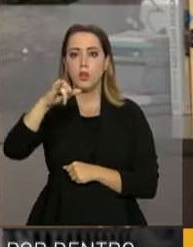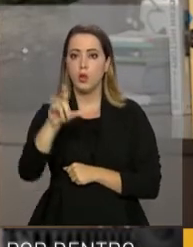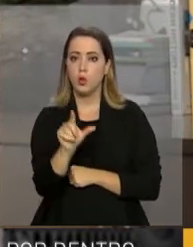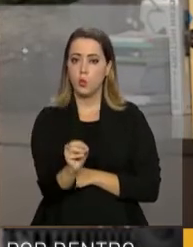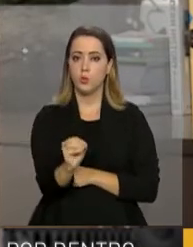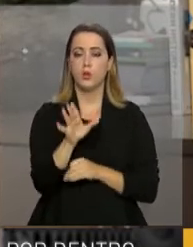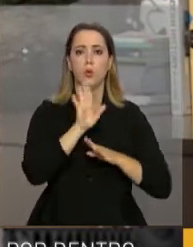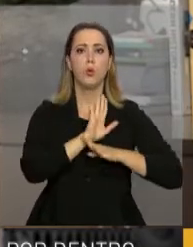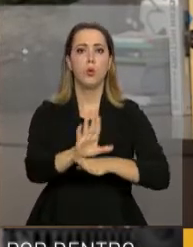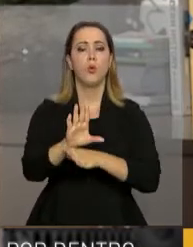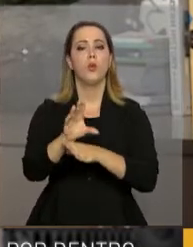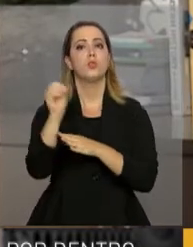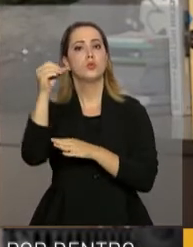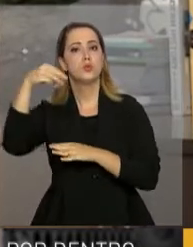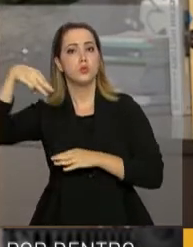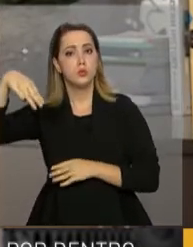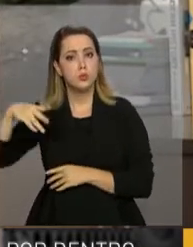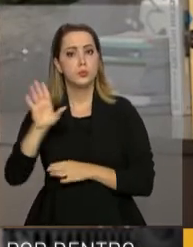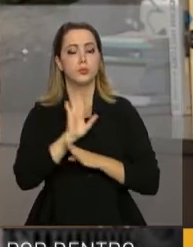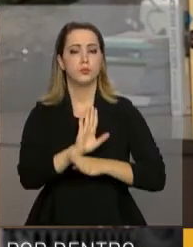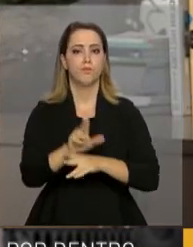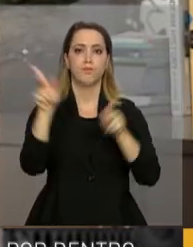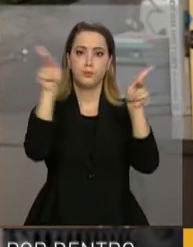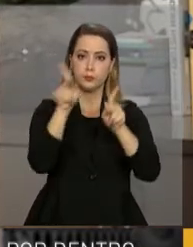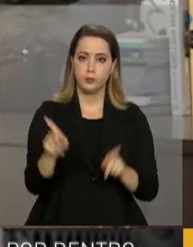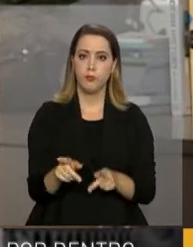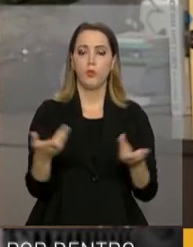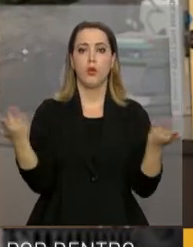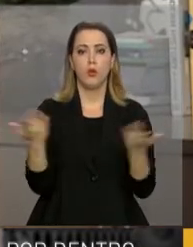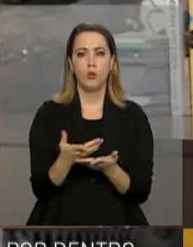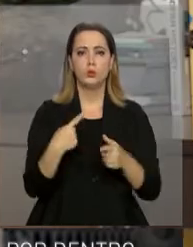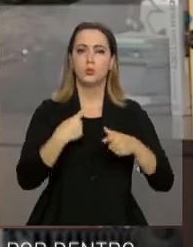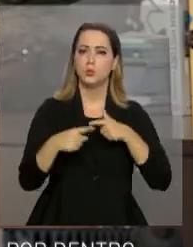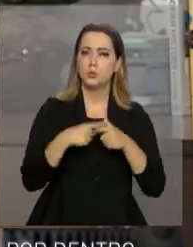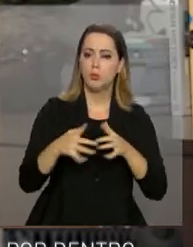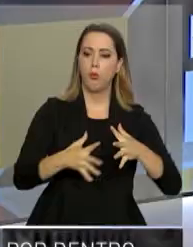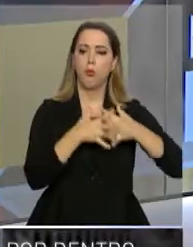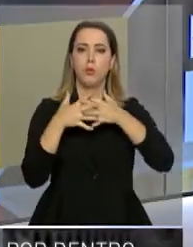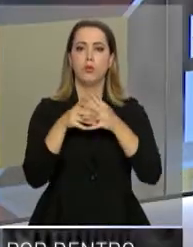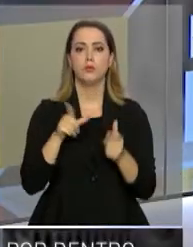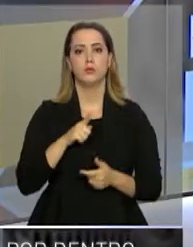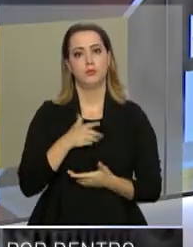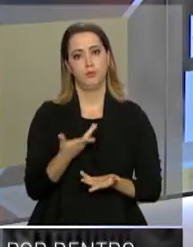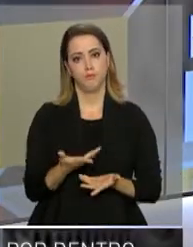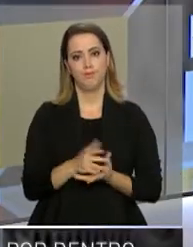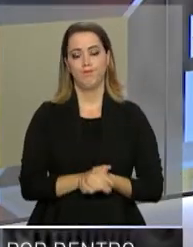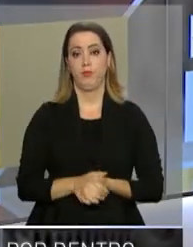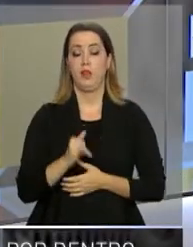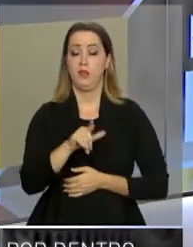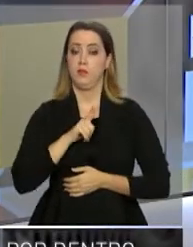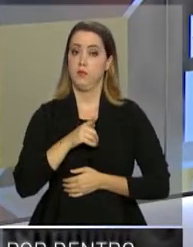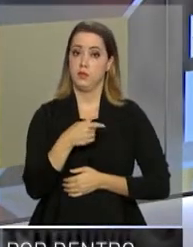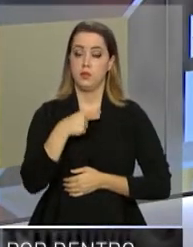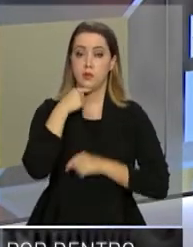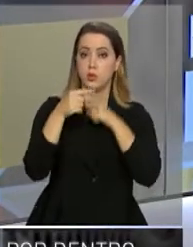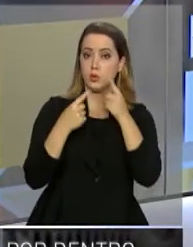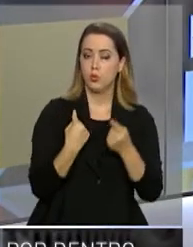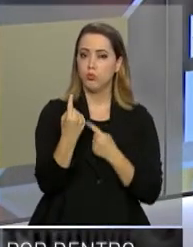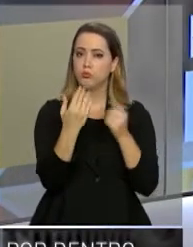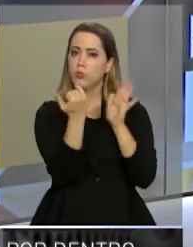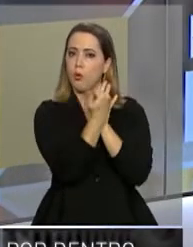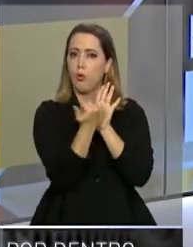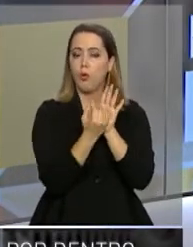a paz no Oriente Médio tão conturbado e onde, infelizmente, tantos conflitos existem. Se você tem dúvidas sobre algum